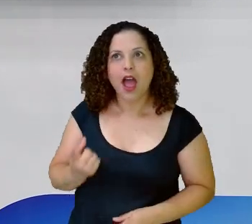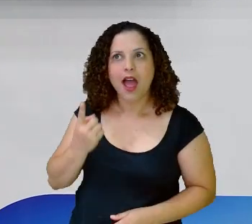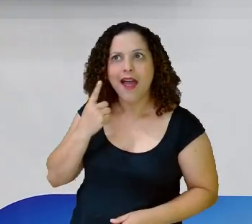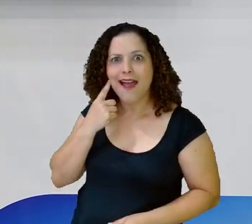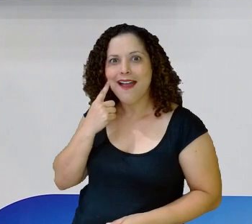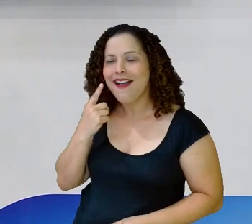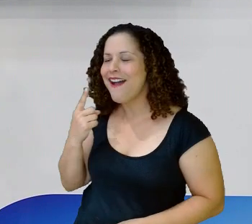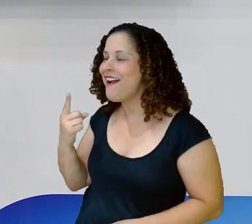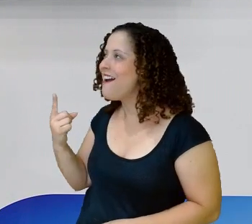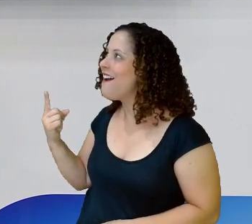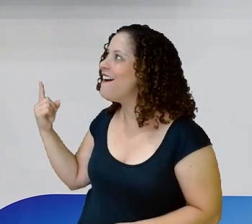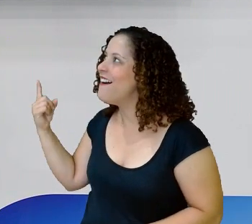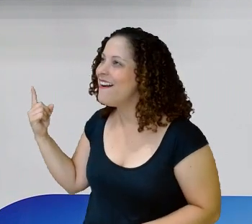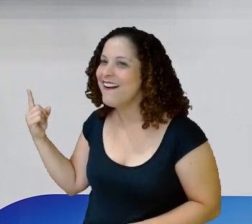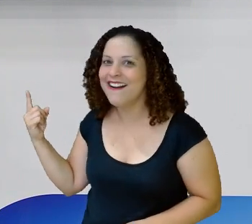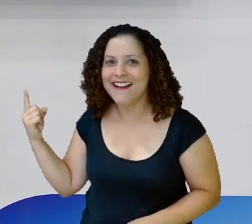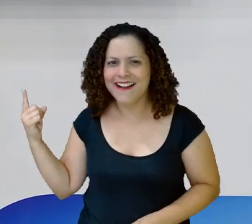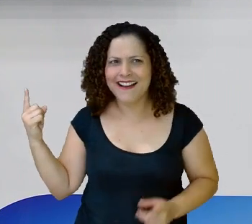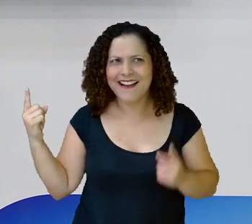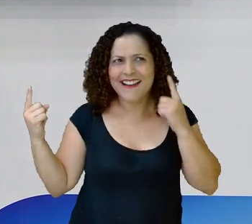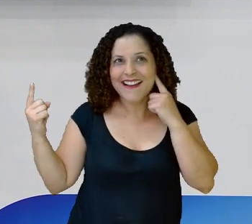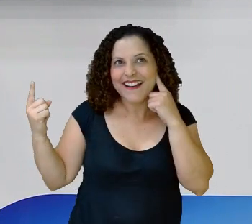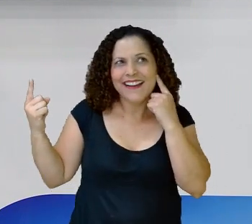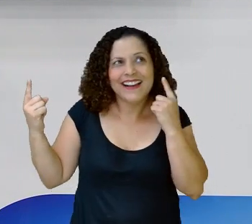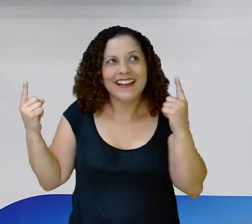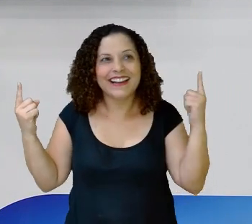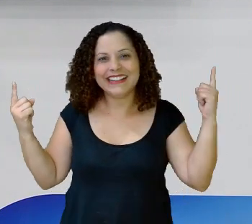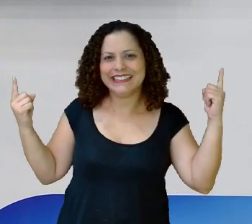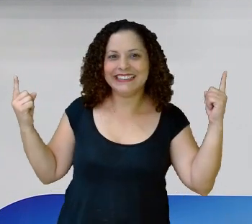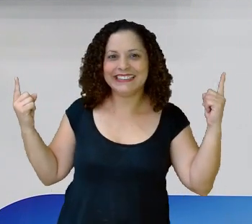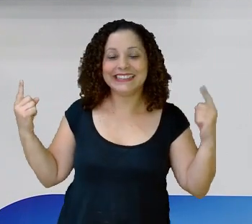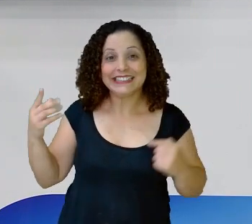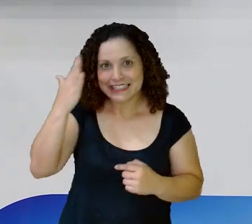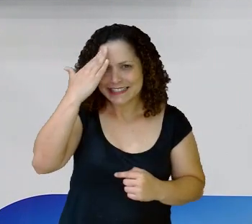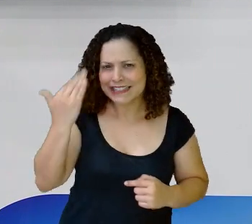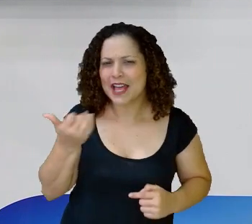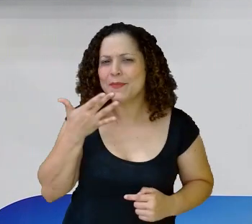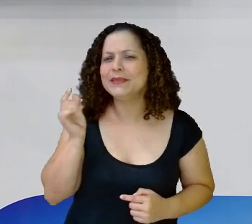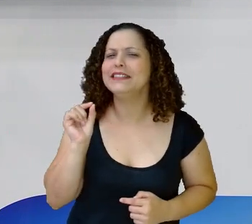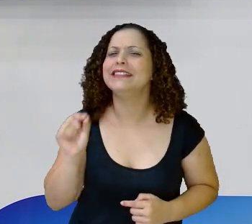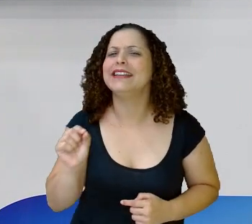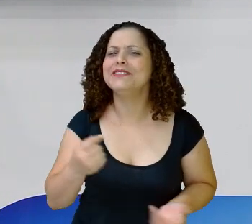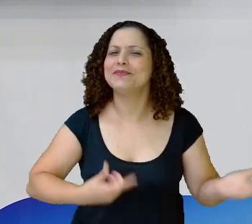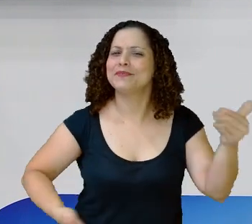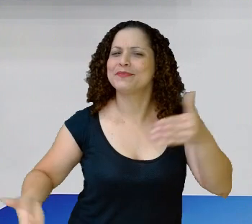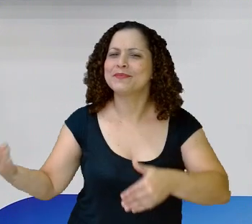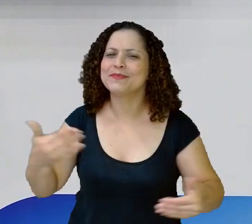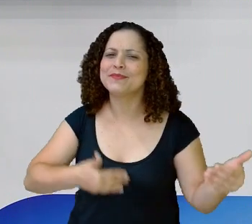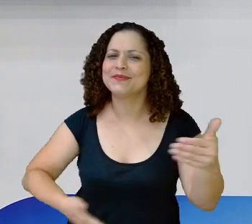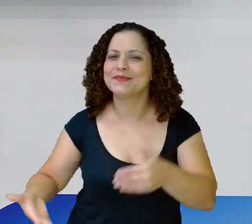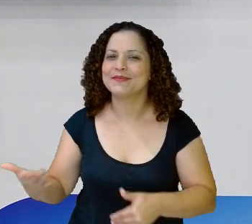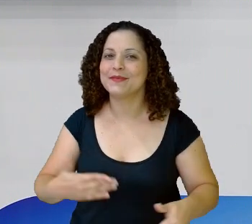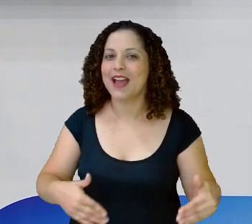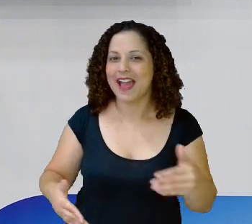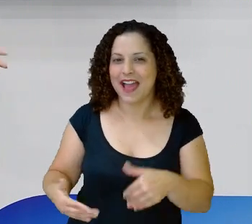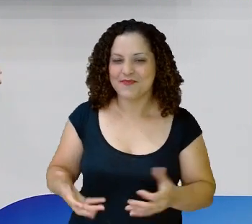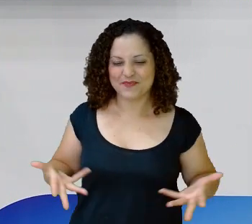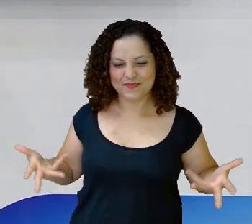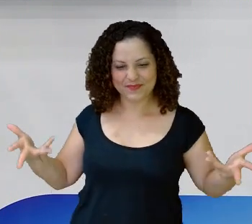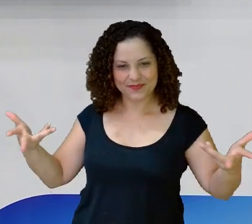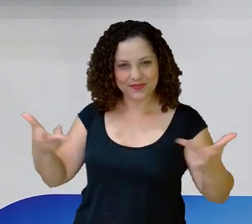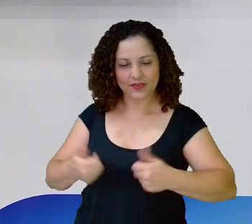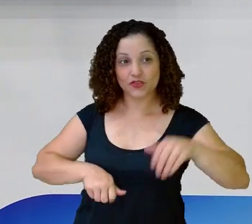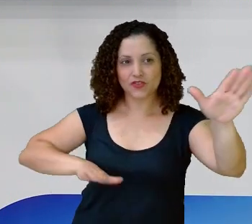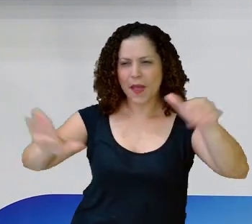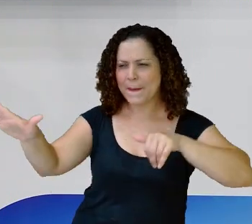chegou, minha gente! Sabe o nome, né? Do nosso personagem maravilhoso aqui,